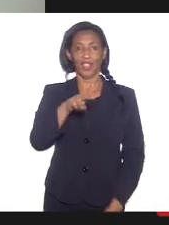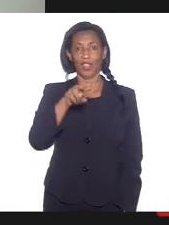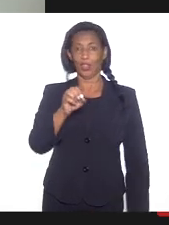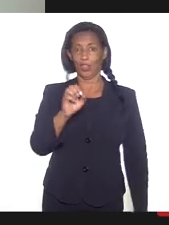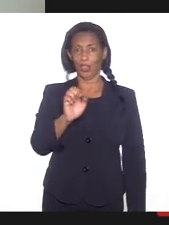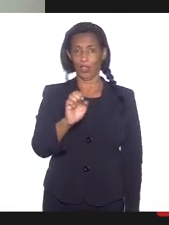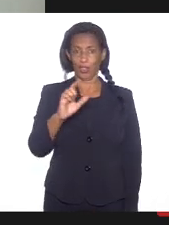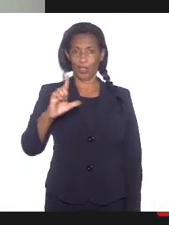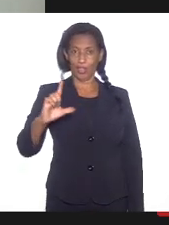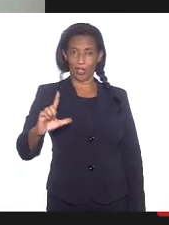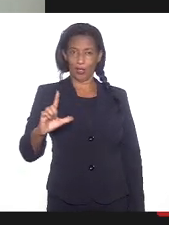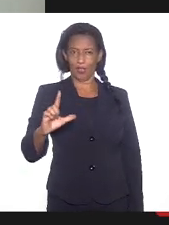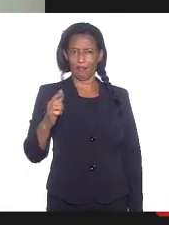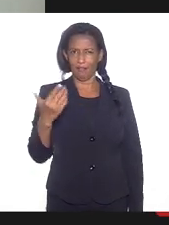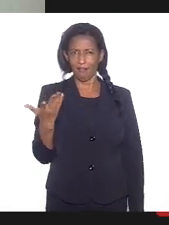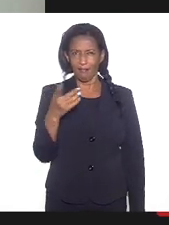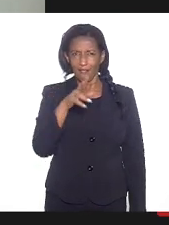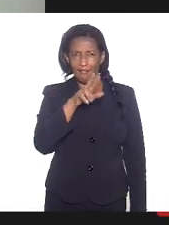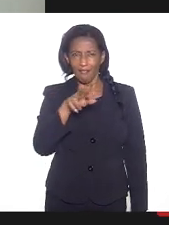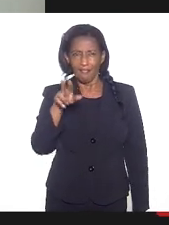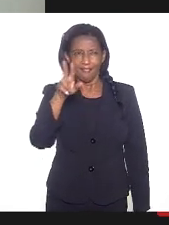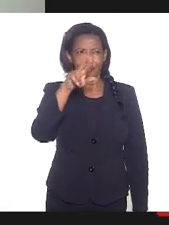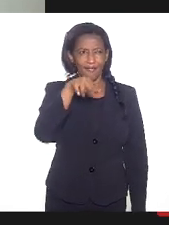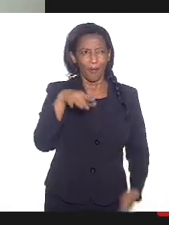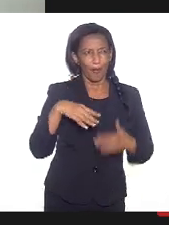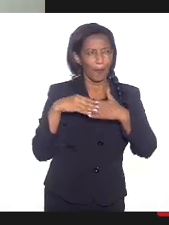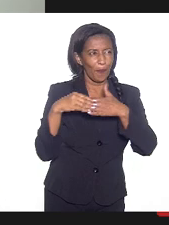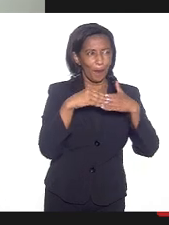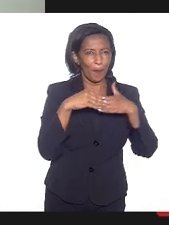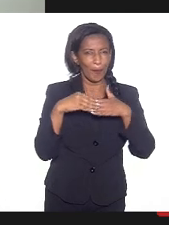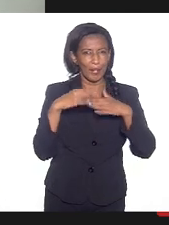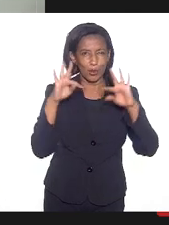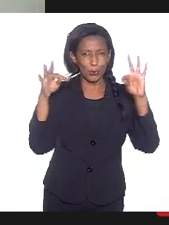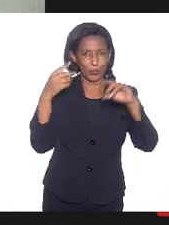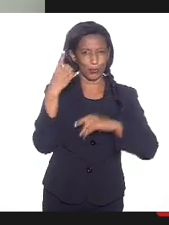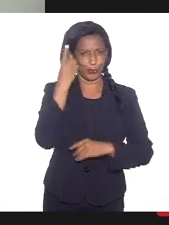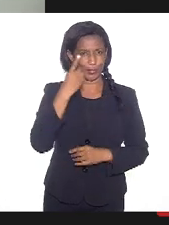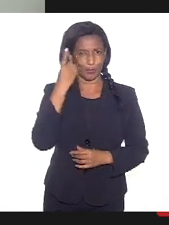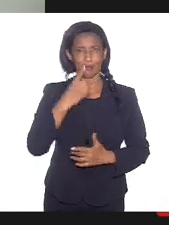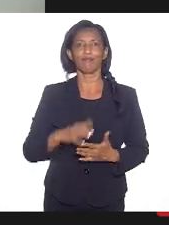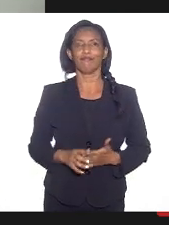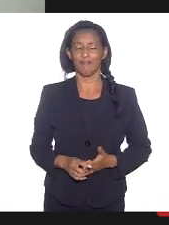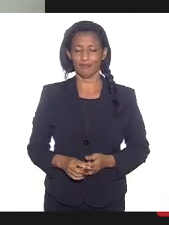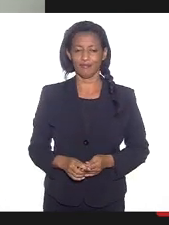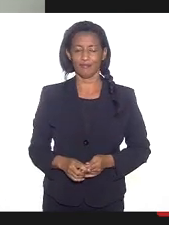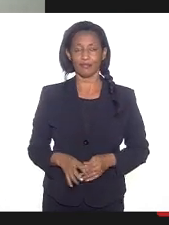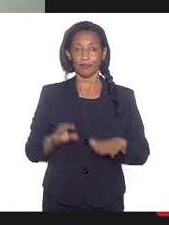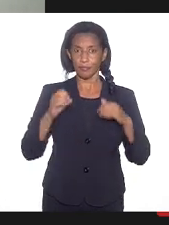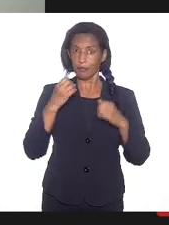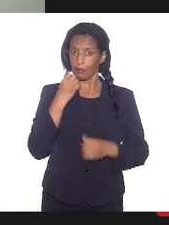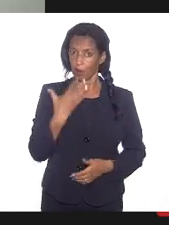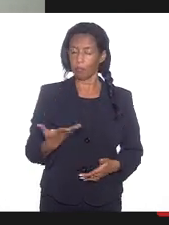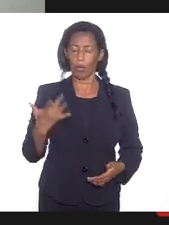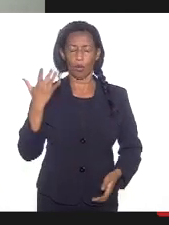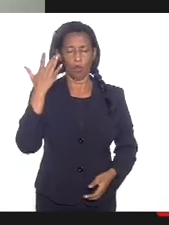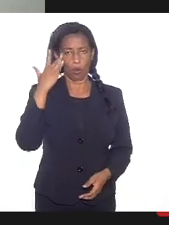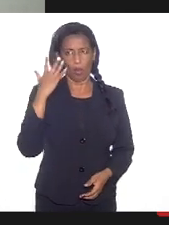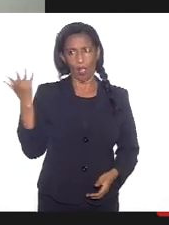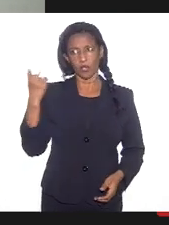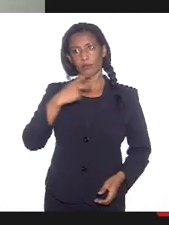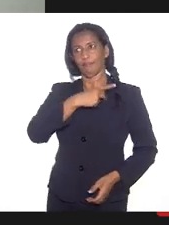Carvalho, se eu não me engano falei que consegui cumprimentar todos os deputados e deputadas. Bom, acho, senhora